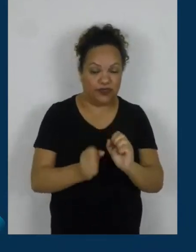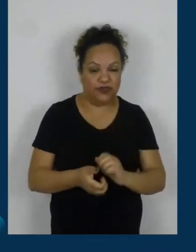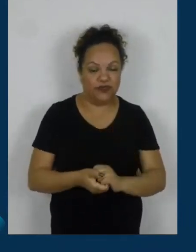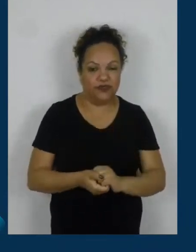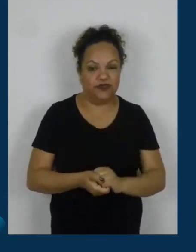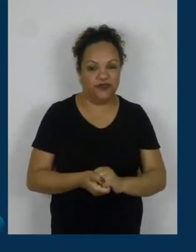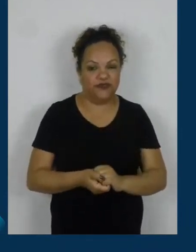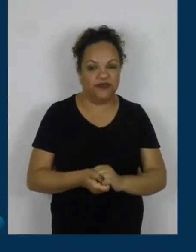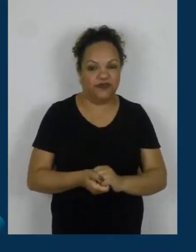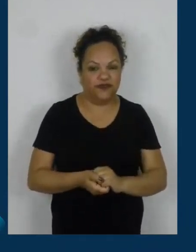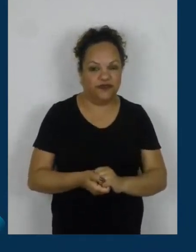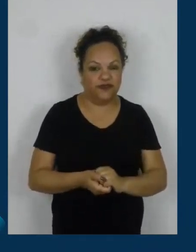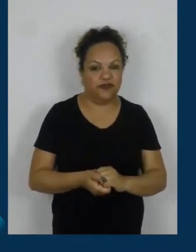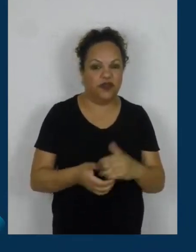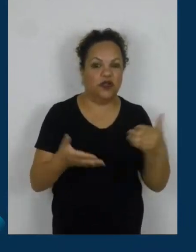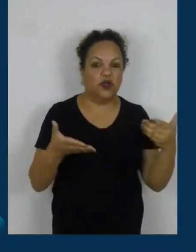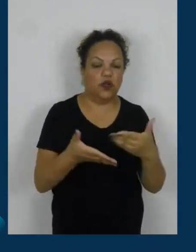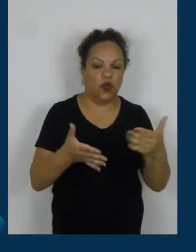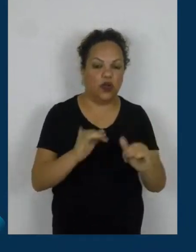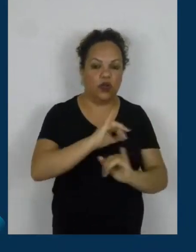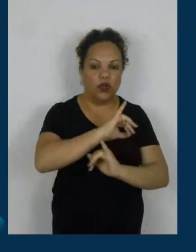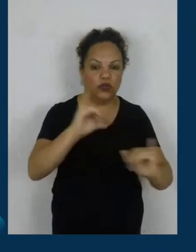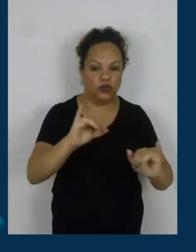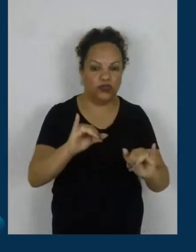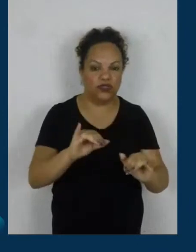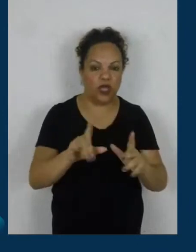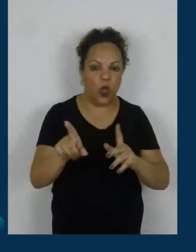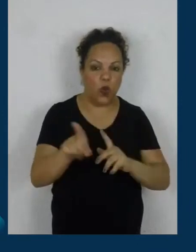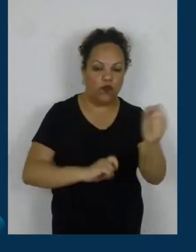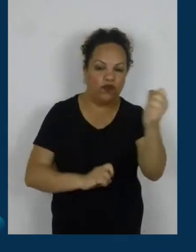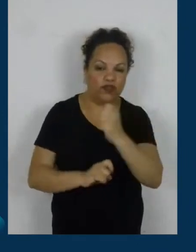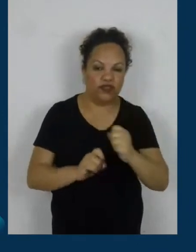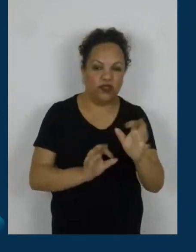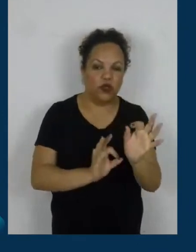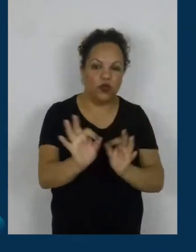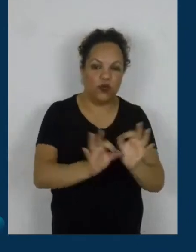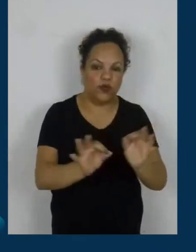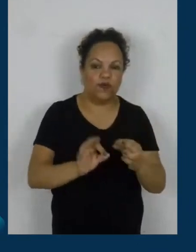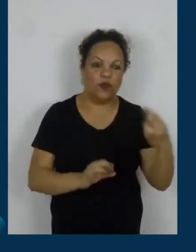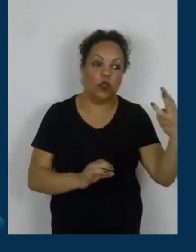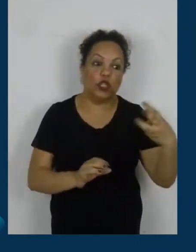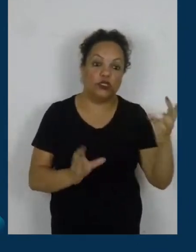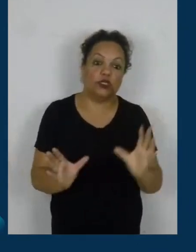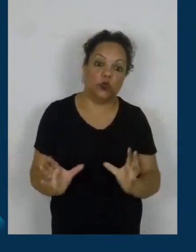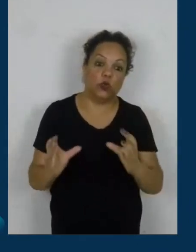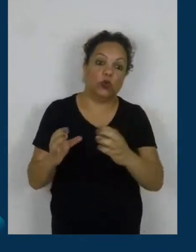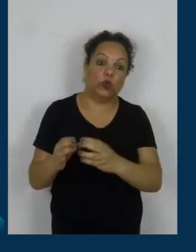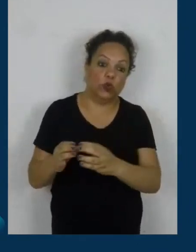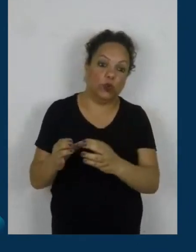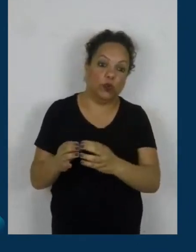anunciar o campeão de organização do terceiro setor. Quem será?